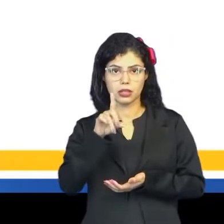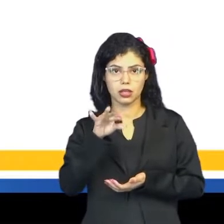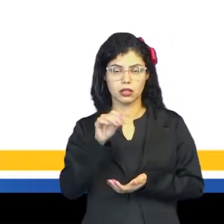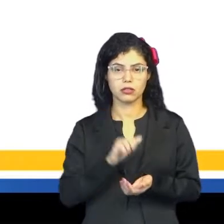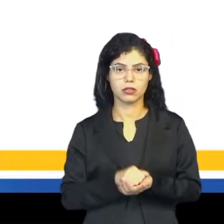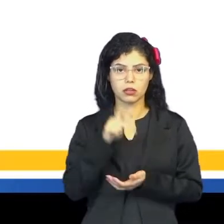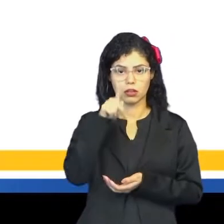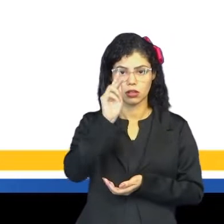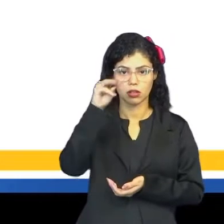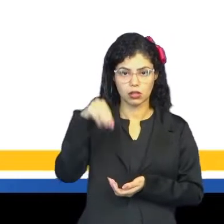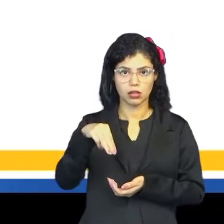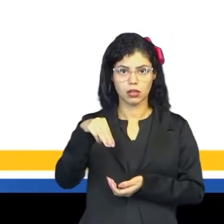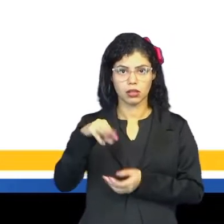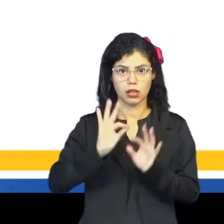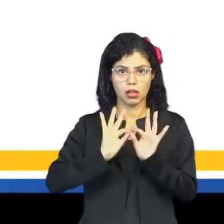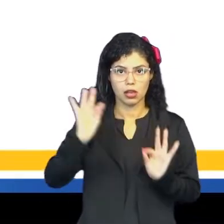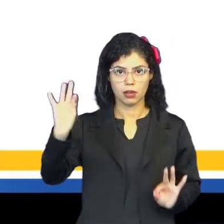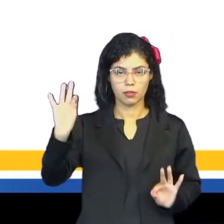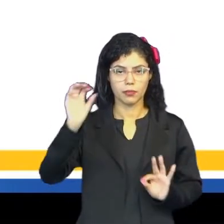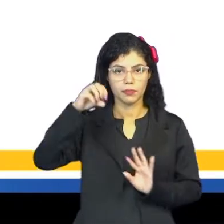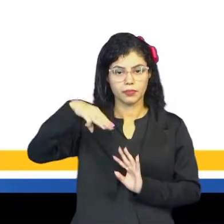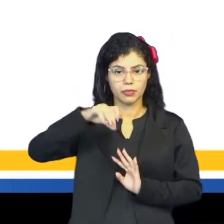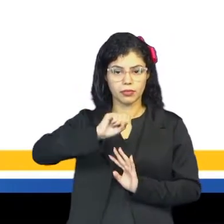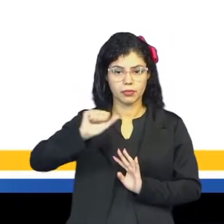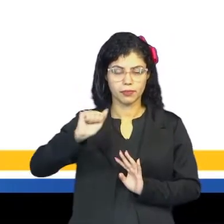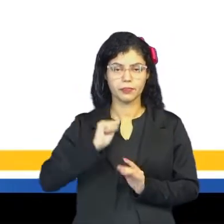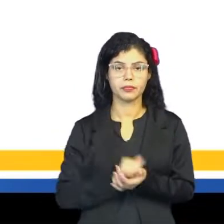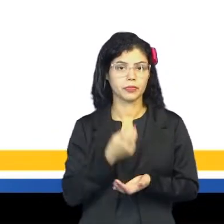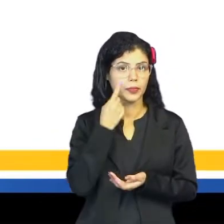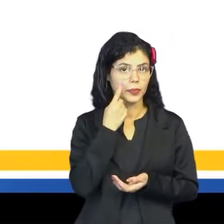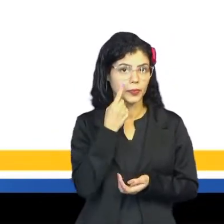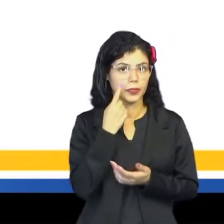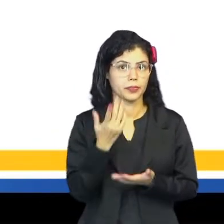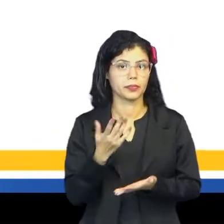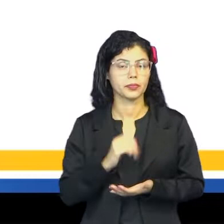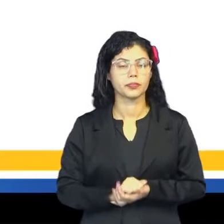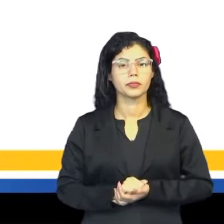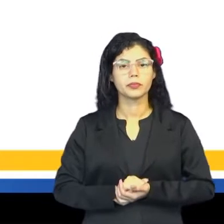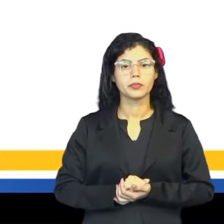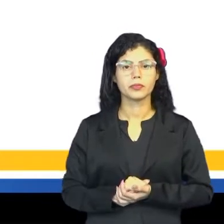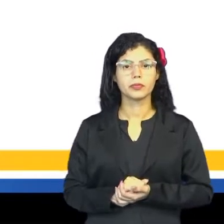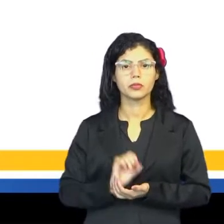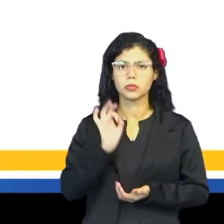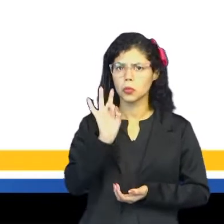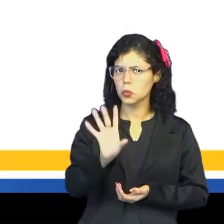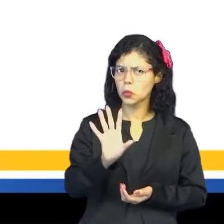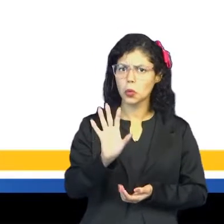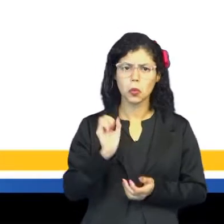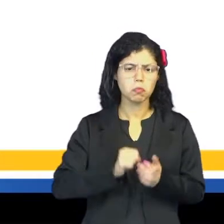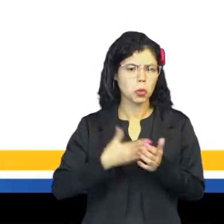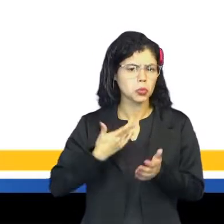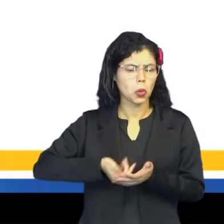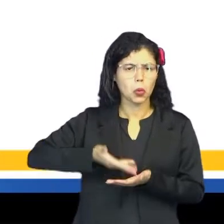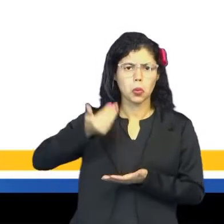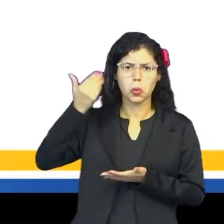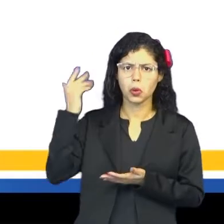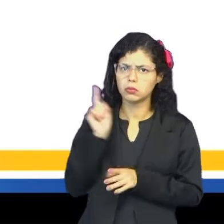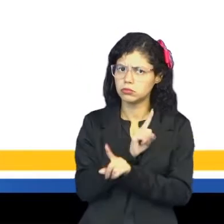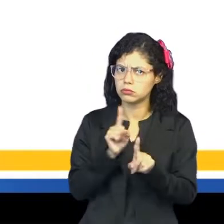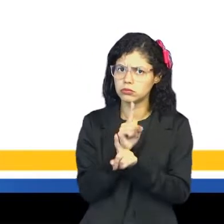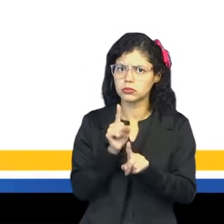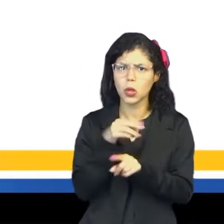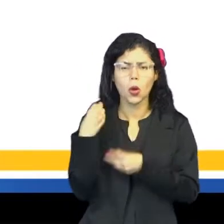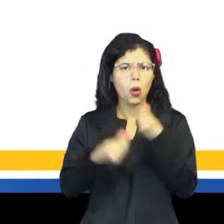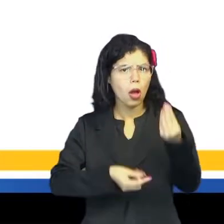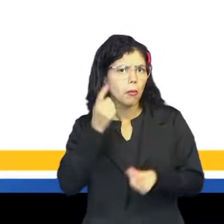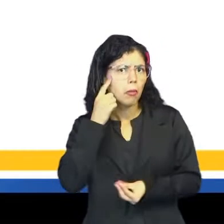quilograma para medir a massa. Então, observe aí, tá, pessoal? Isso não foi muito longe, como a